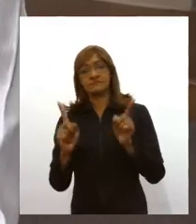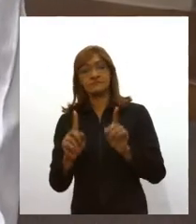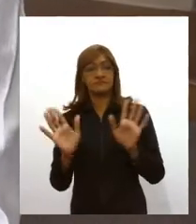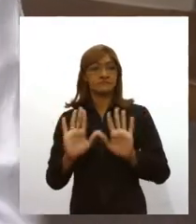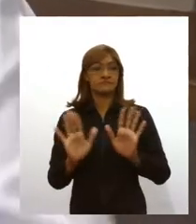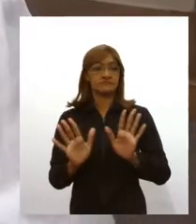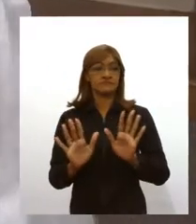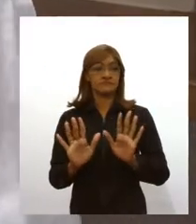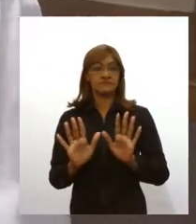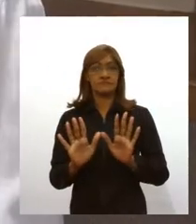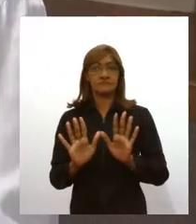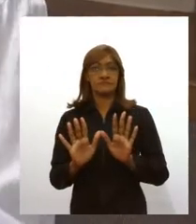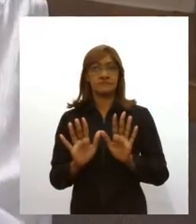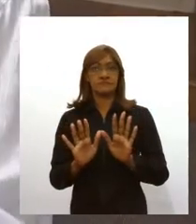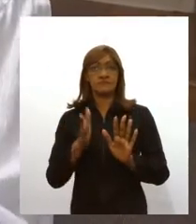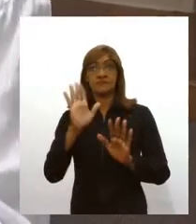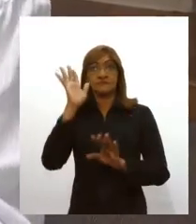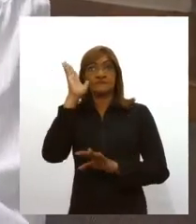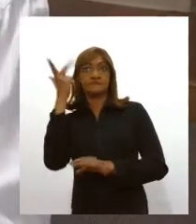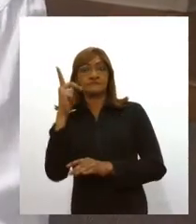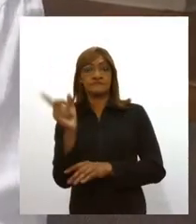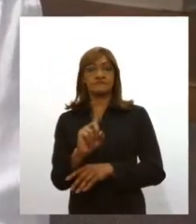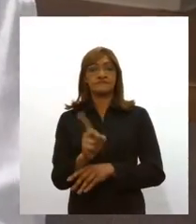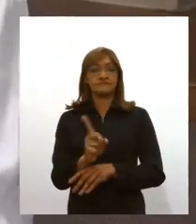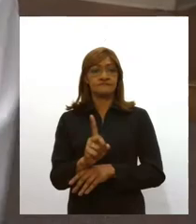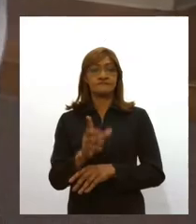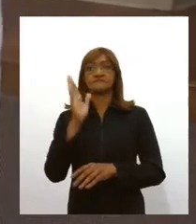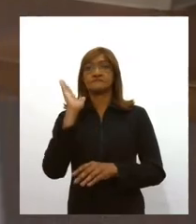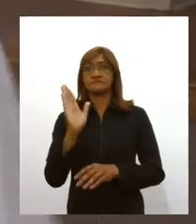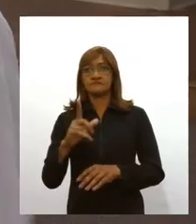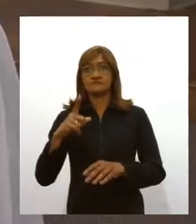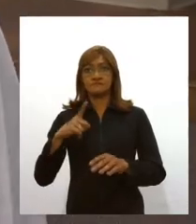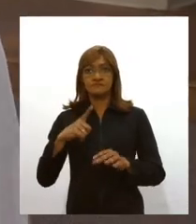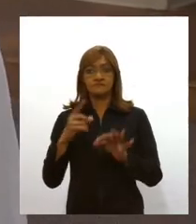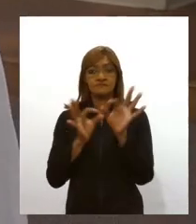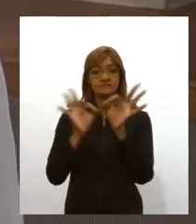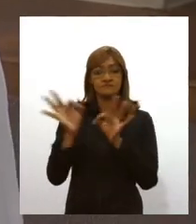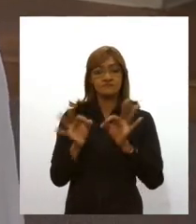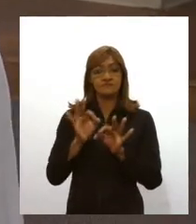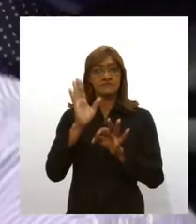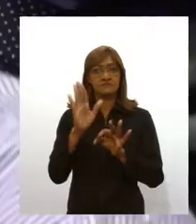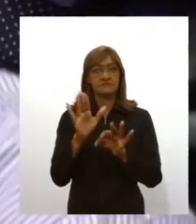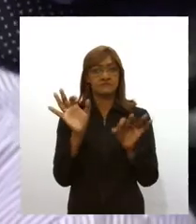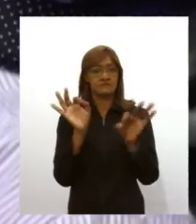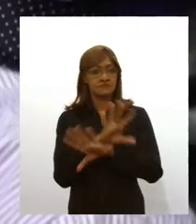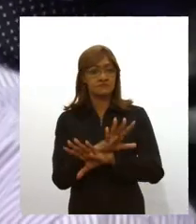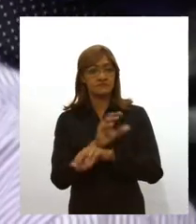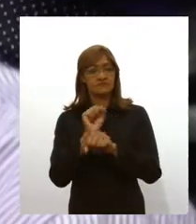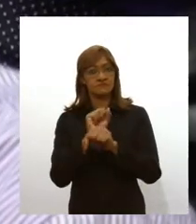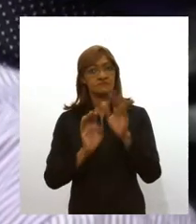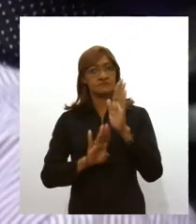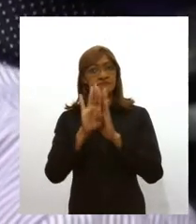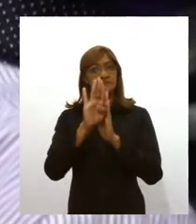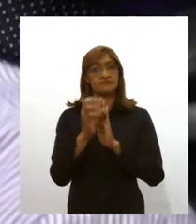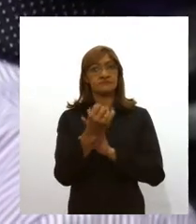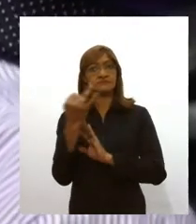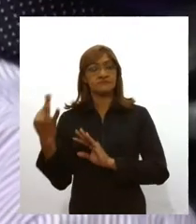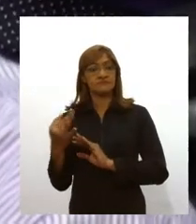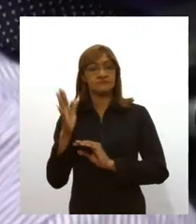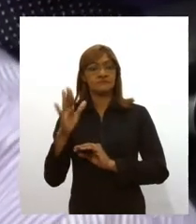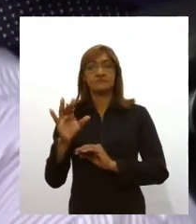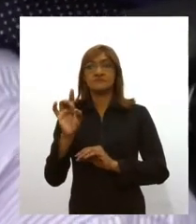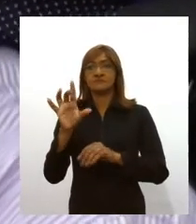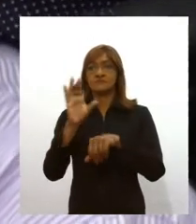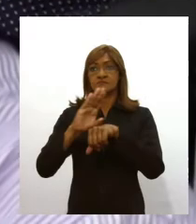nada decidido. Temos protocolos prontos, mas vamos acompanhar os números da pandemia. Por enquanto, só cursos livres